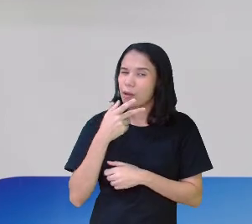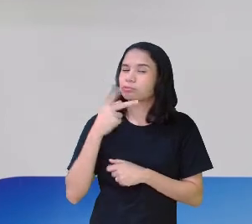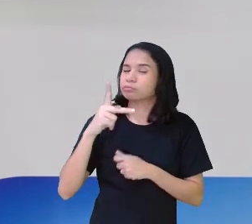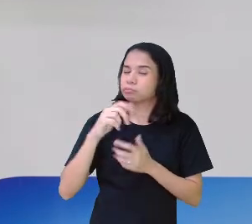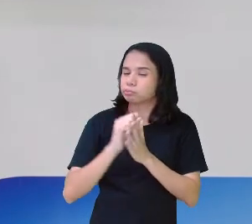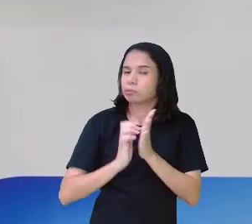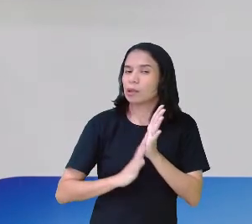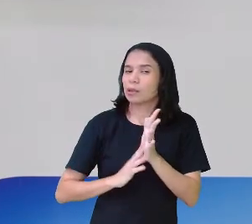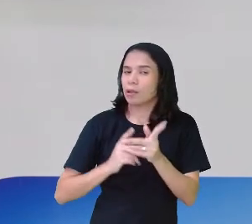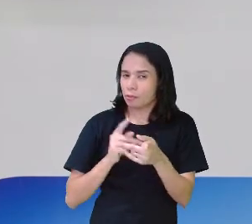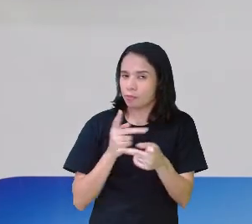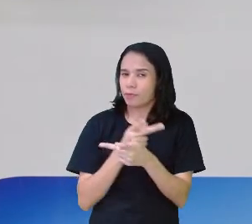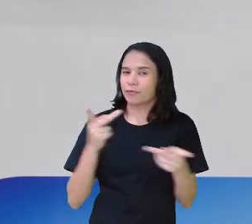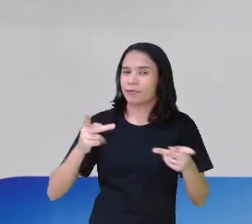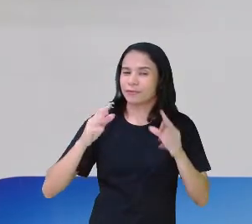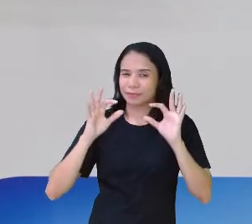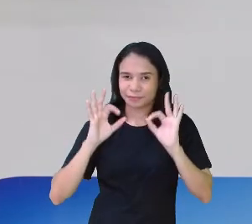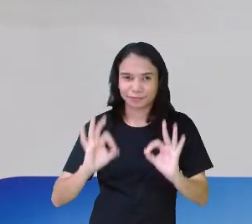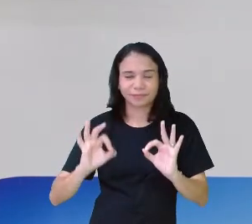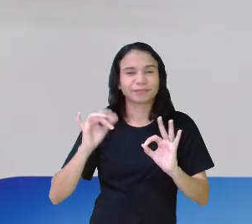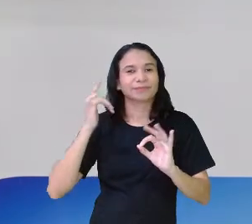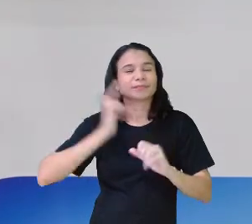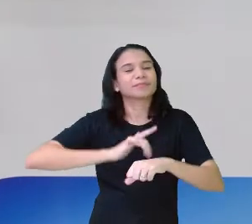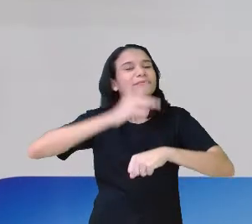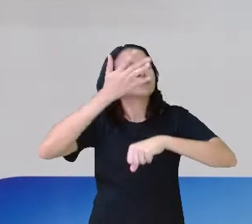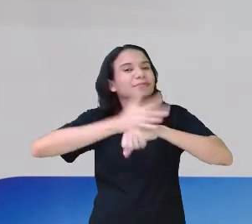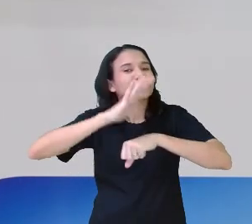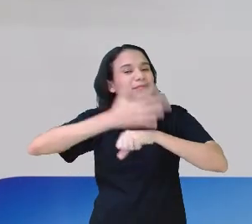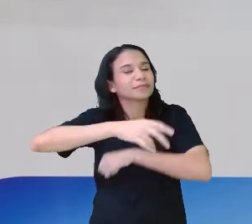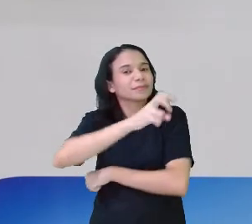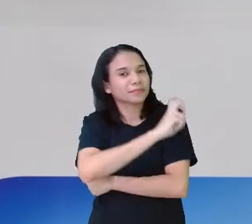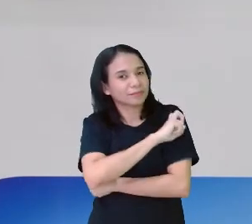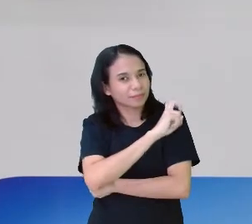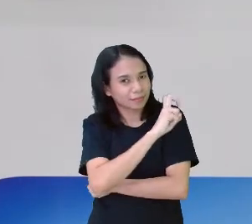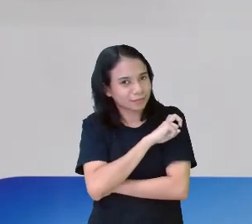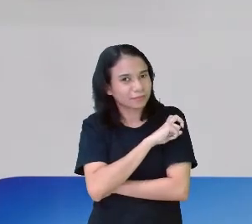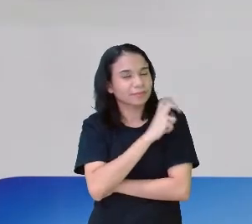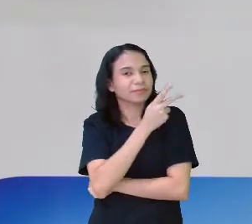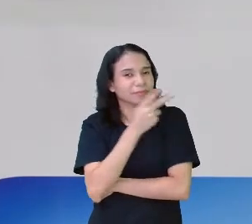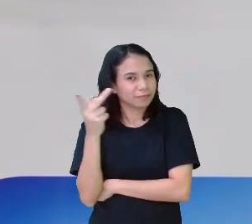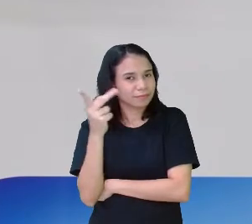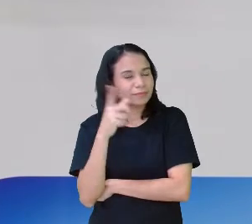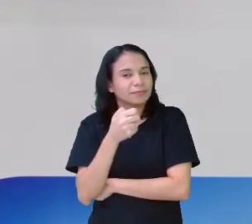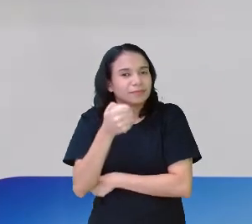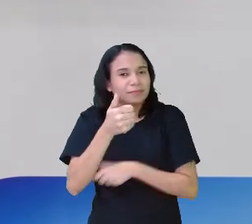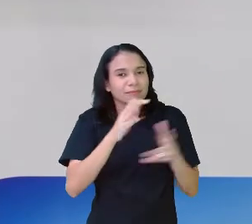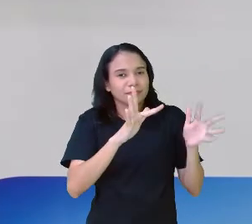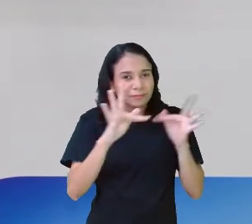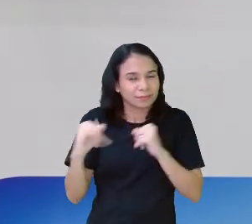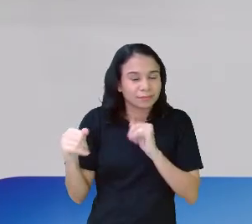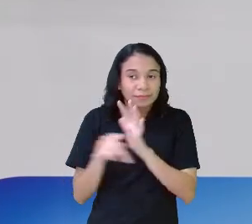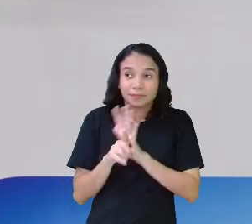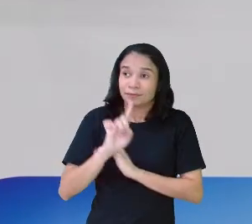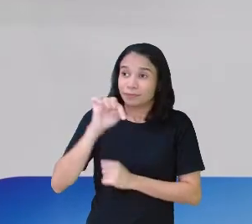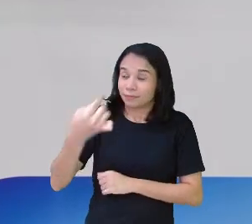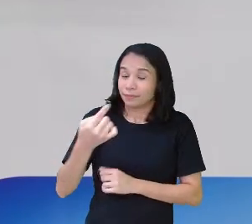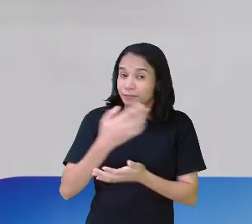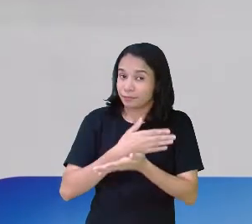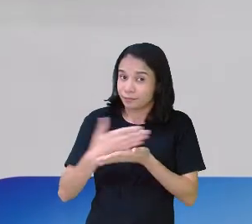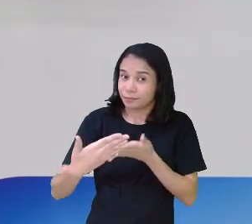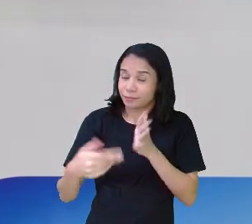para fazer. Tá certo? Para praticar. Quinto ano, vocês estão na reta final. Daqui a pouco